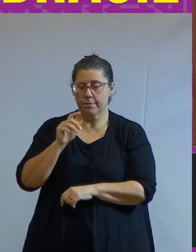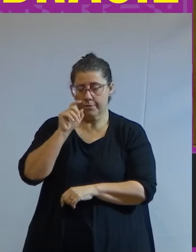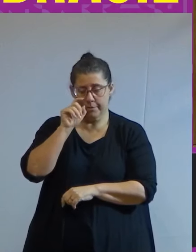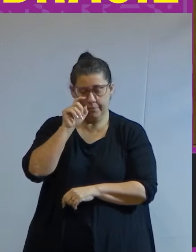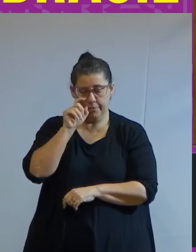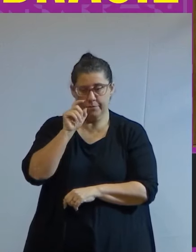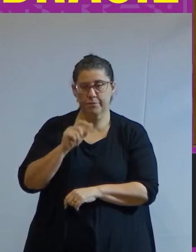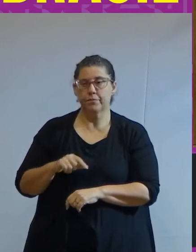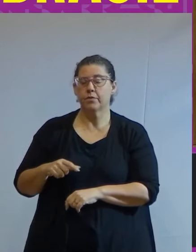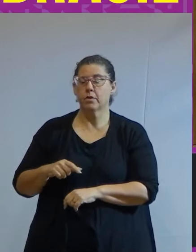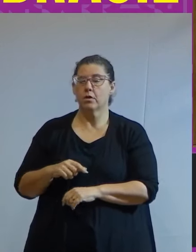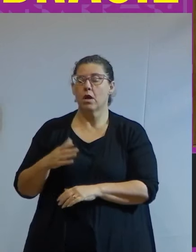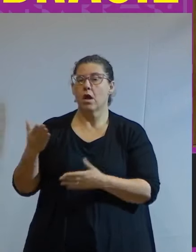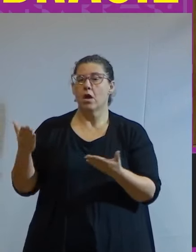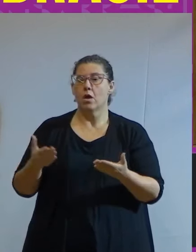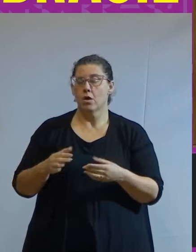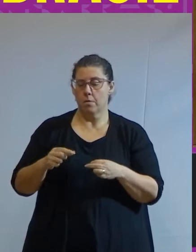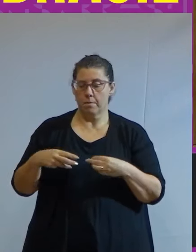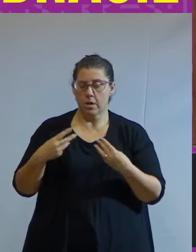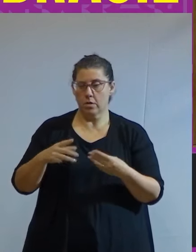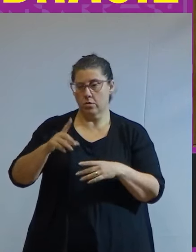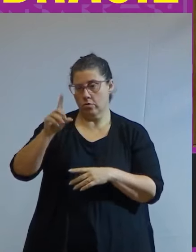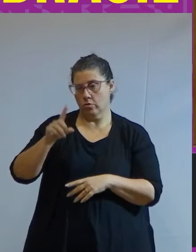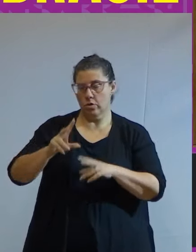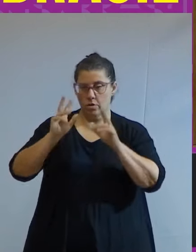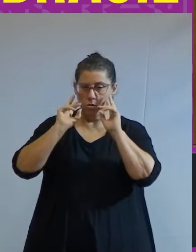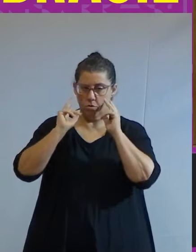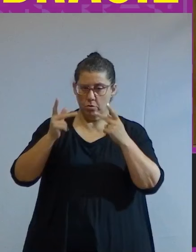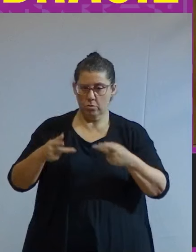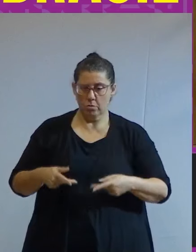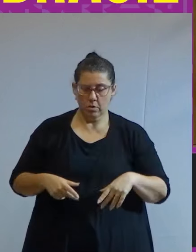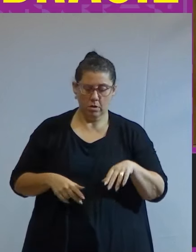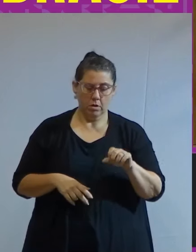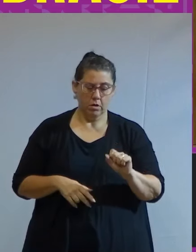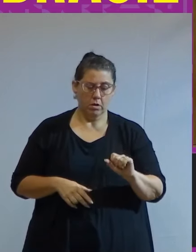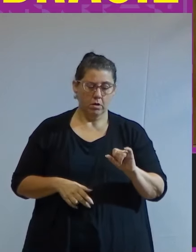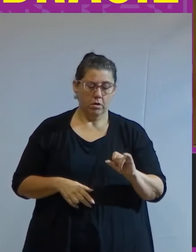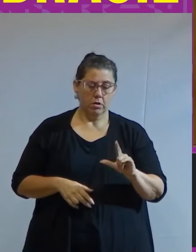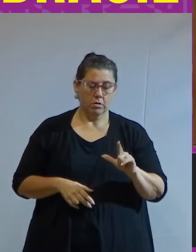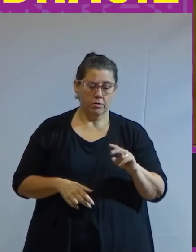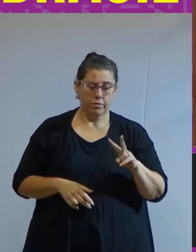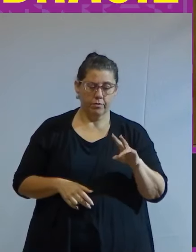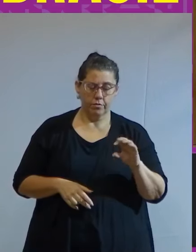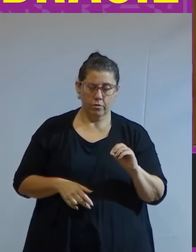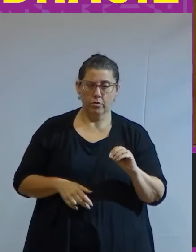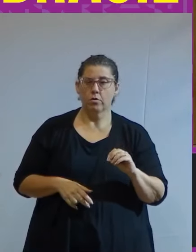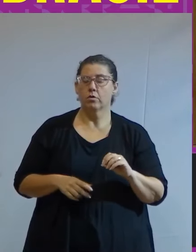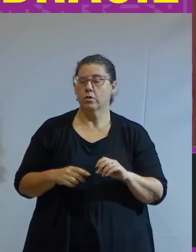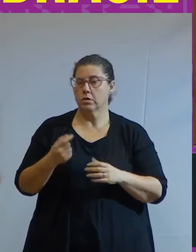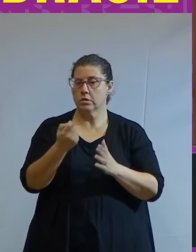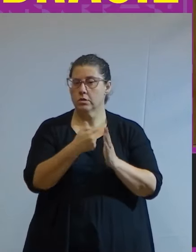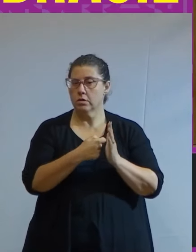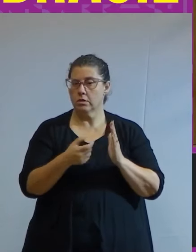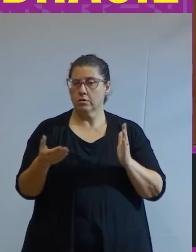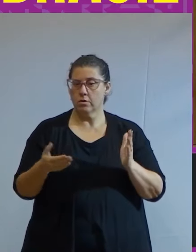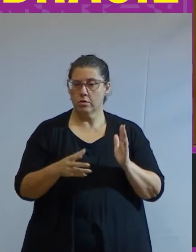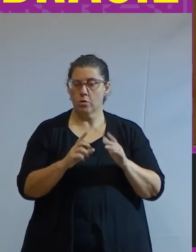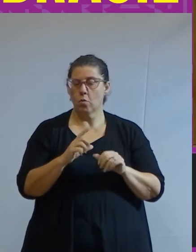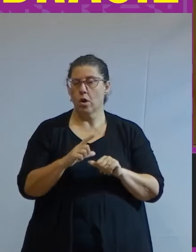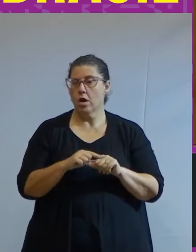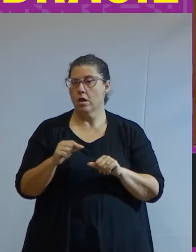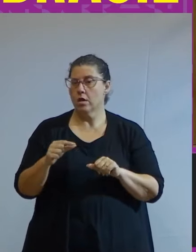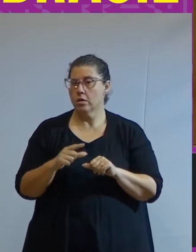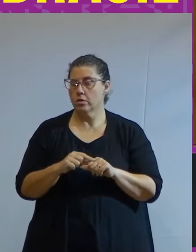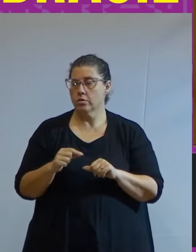fala o atual ministro dos direitos humanos e da cidadania Silvia Almeida e eu escrevemos recentemente um artigo